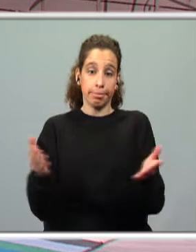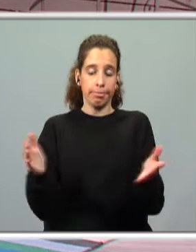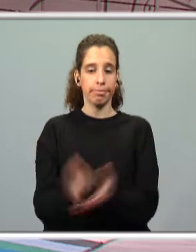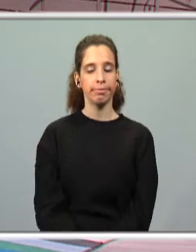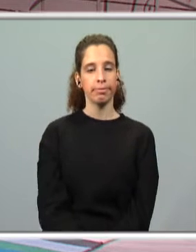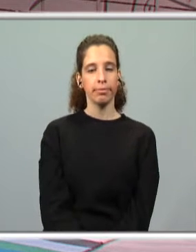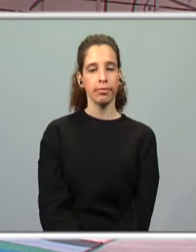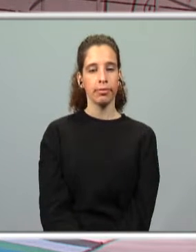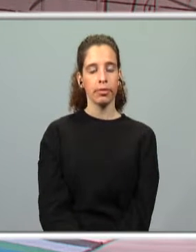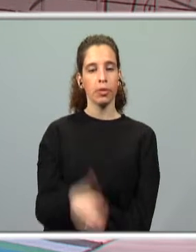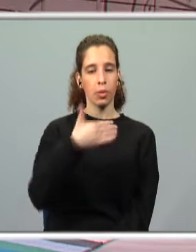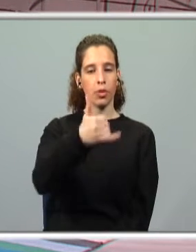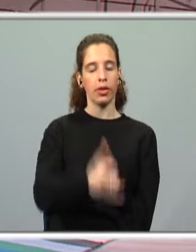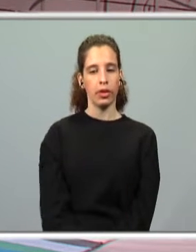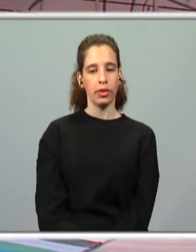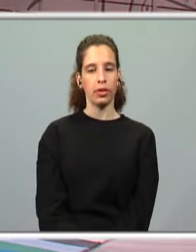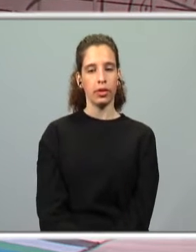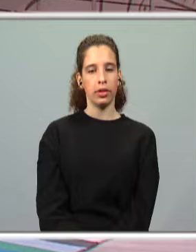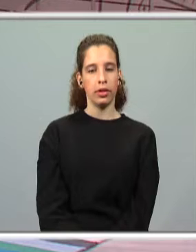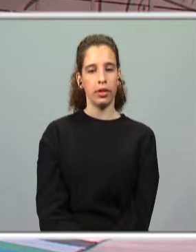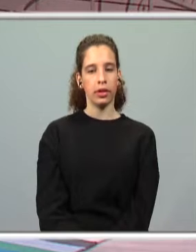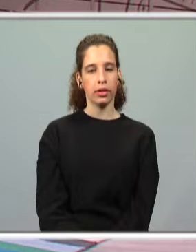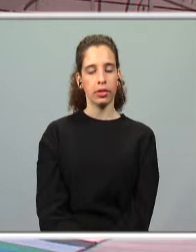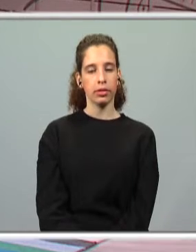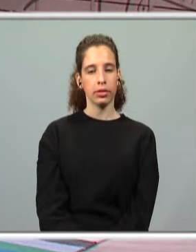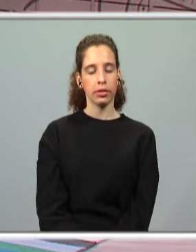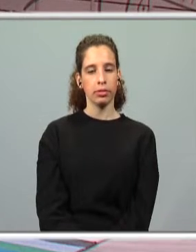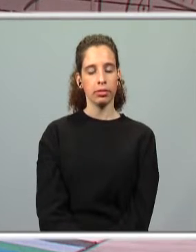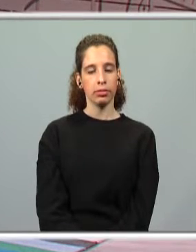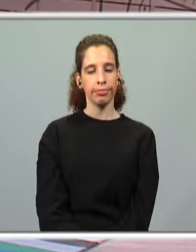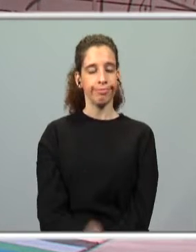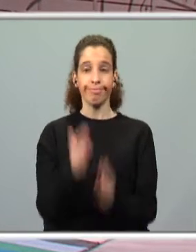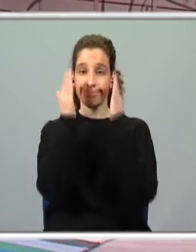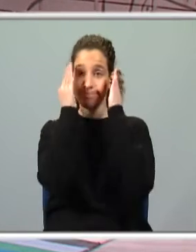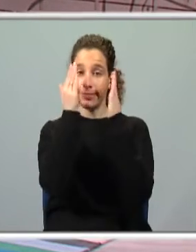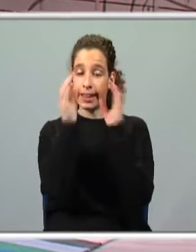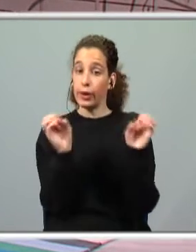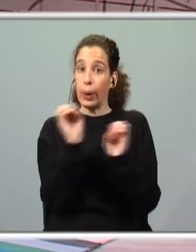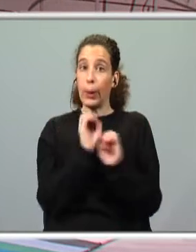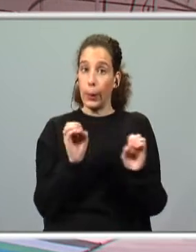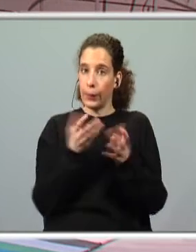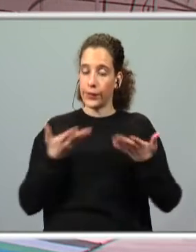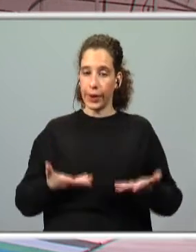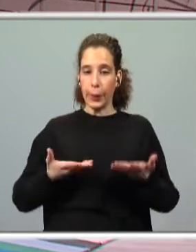Vamos, então, passar para a próxima. Ora, não estávamos atentos, não era? Não estávamos atentos.